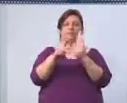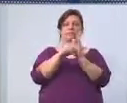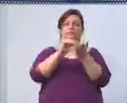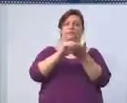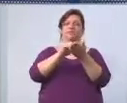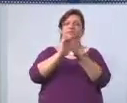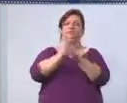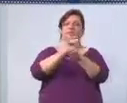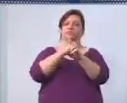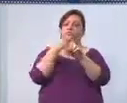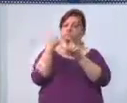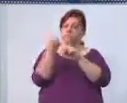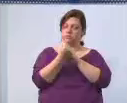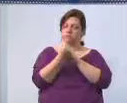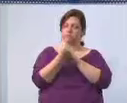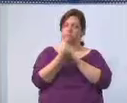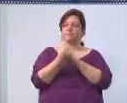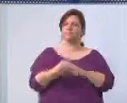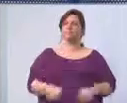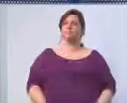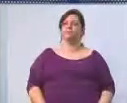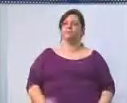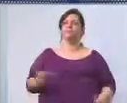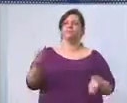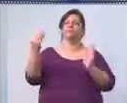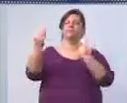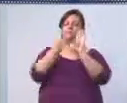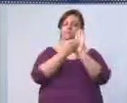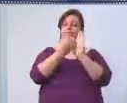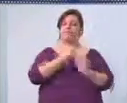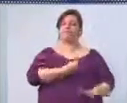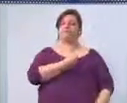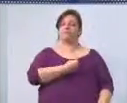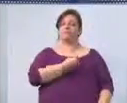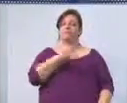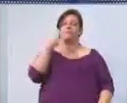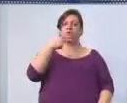Assistência Social. Queremos registrar a presença também do vereador Guth,